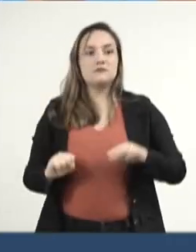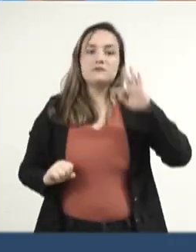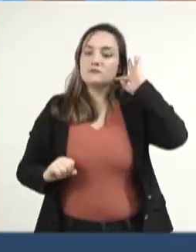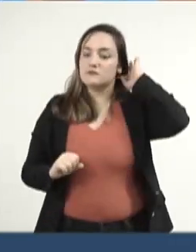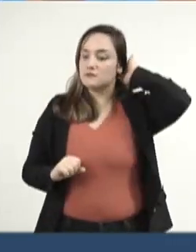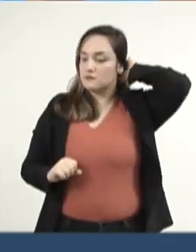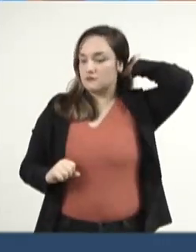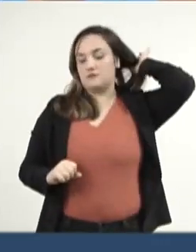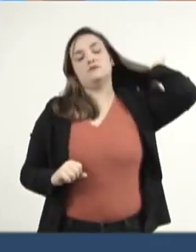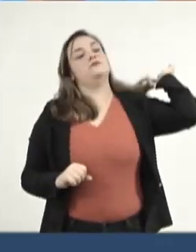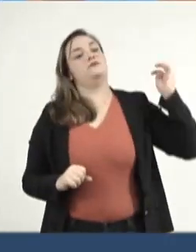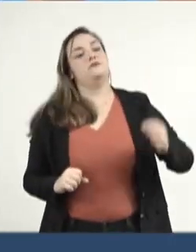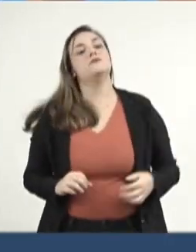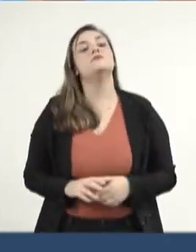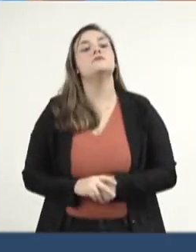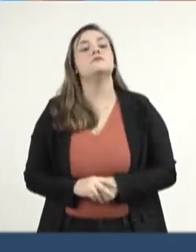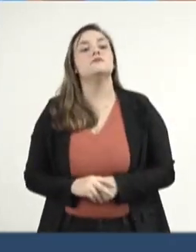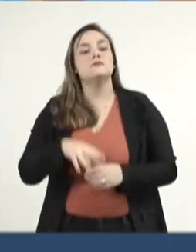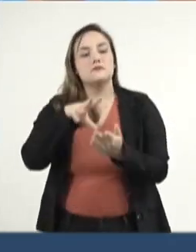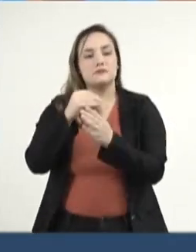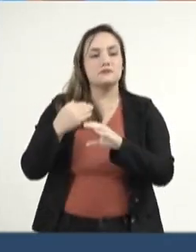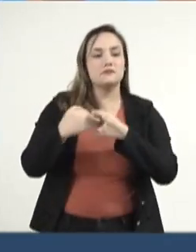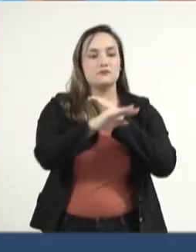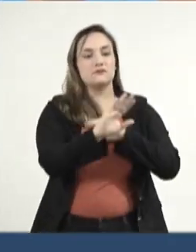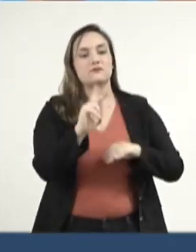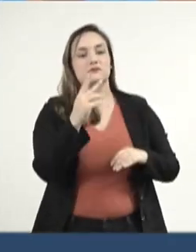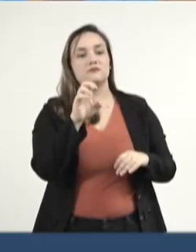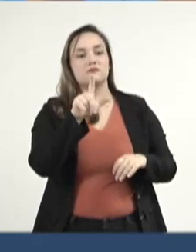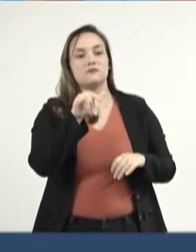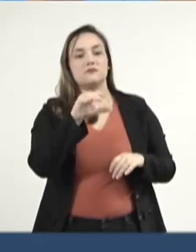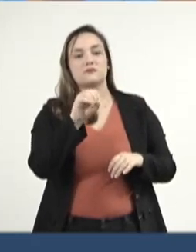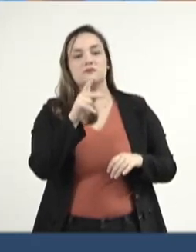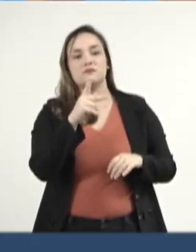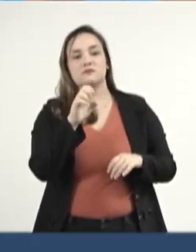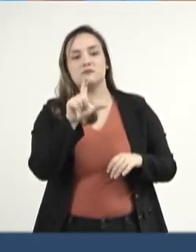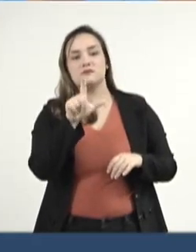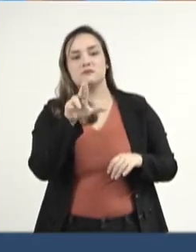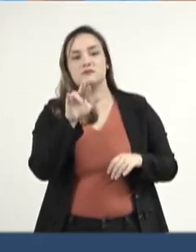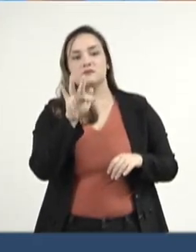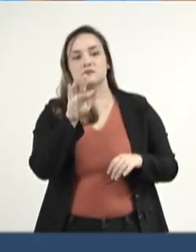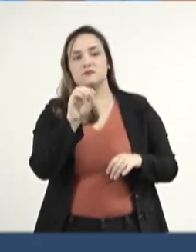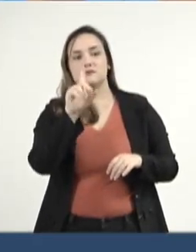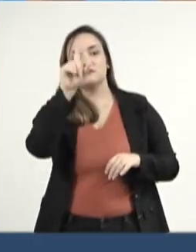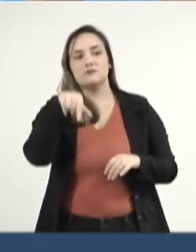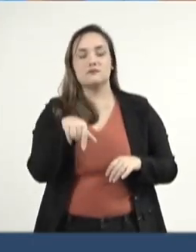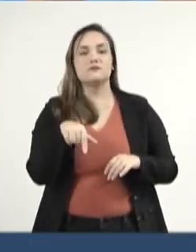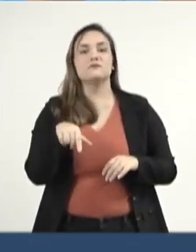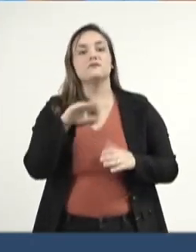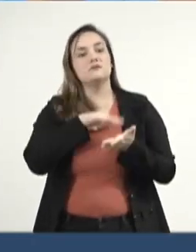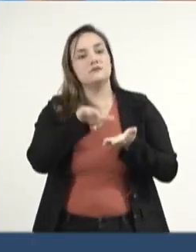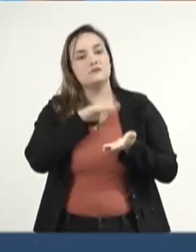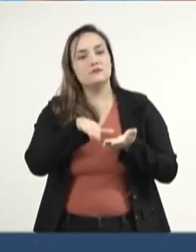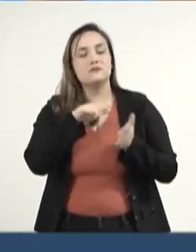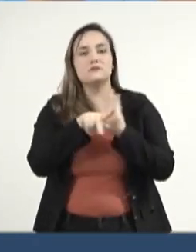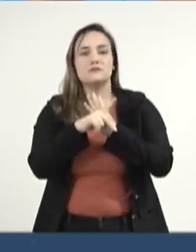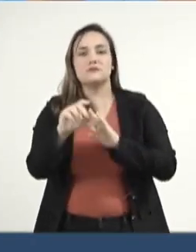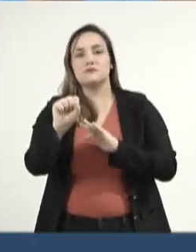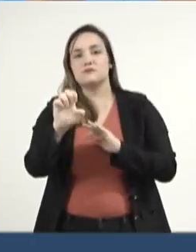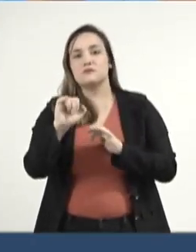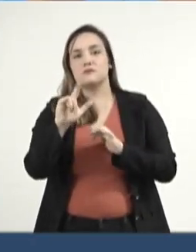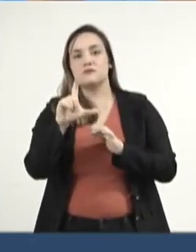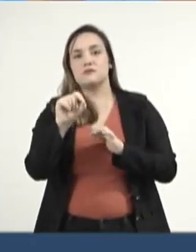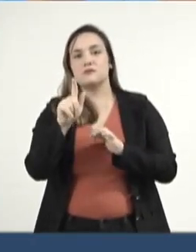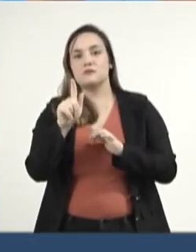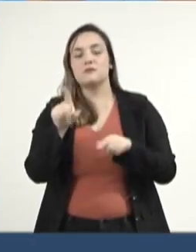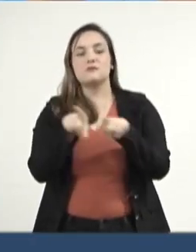com cópias ao excelentíssimo senhor Hélio Pelufo, secretário estadual de infraestrutura e logística, a CELOG, e ao